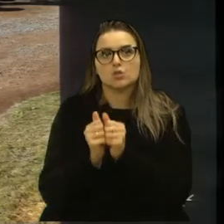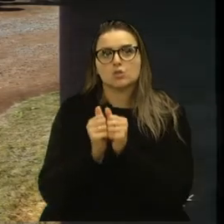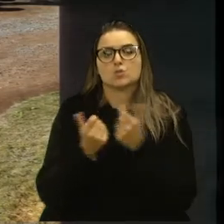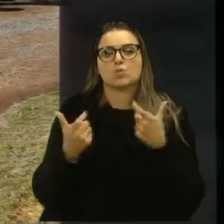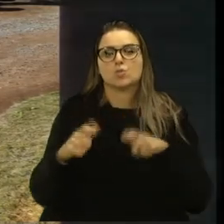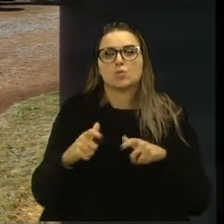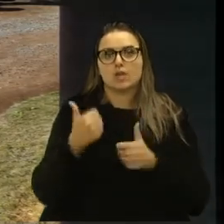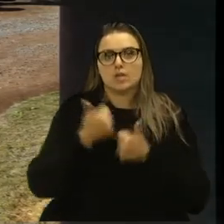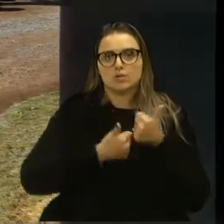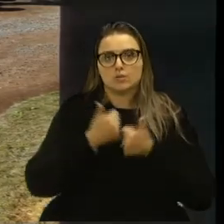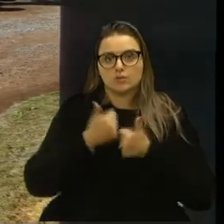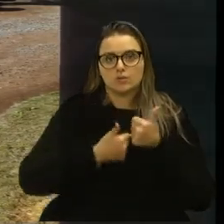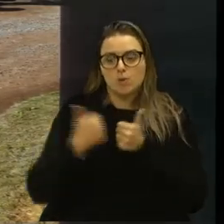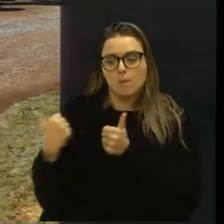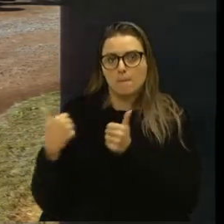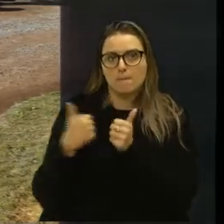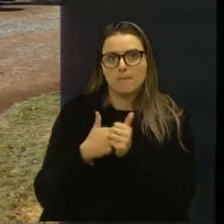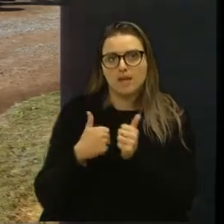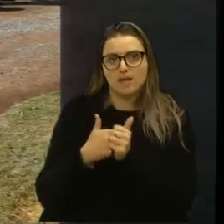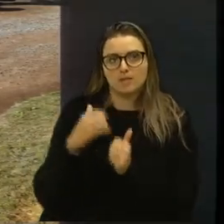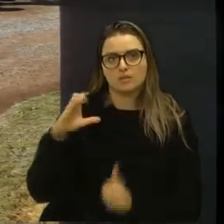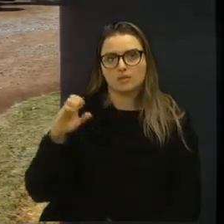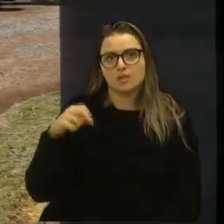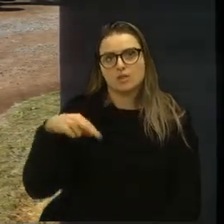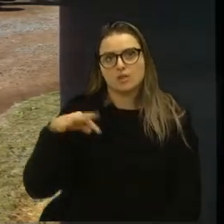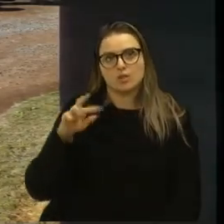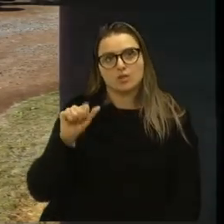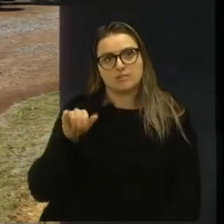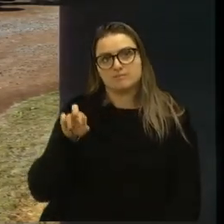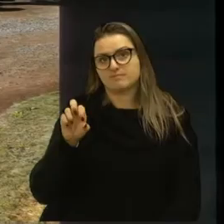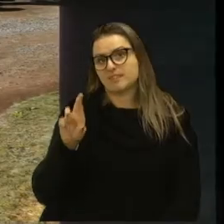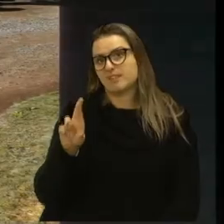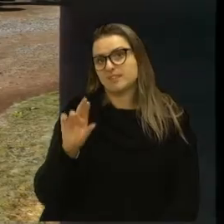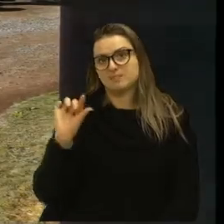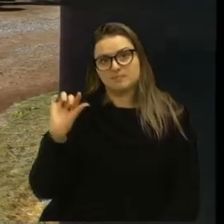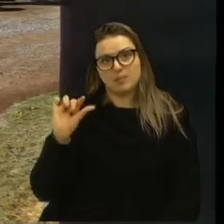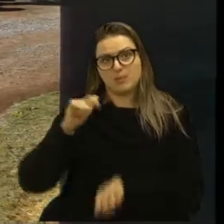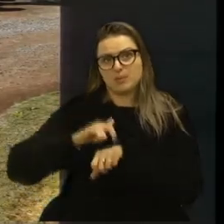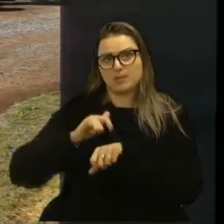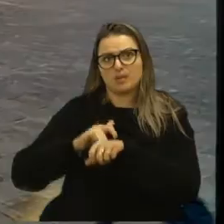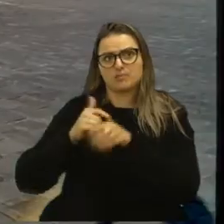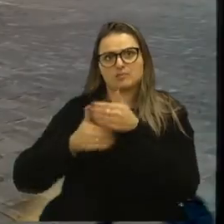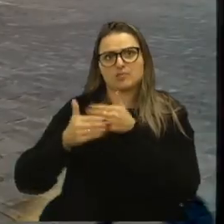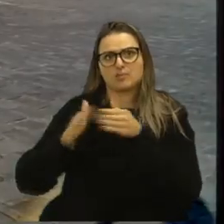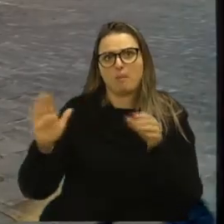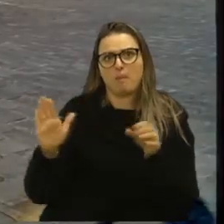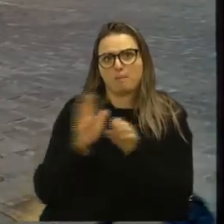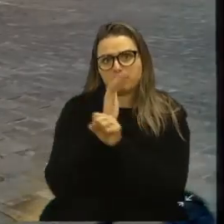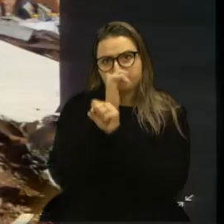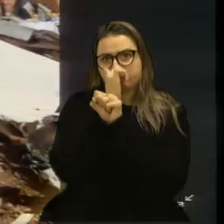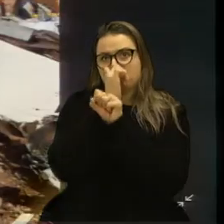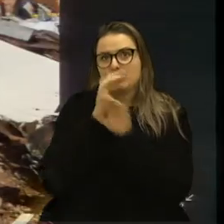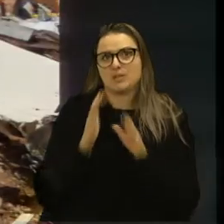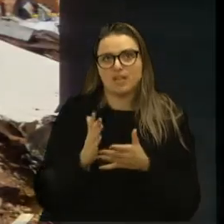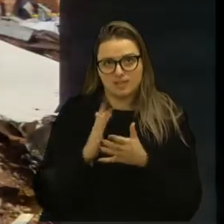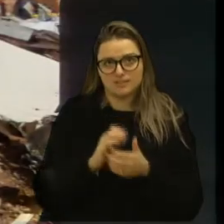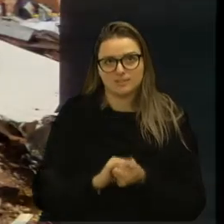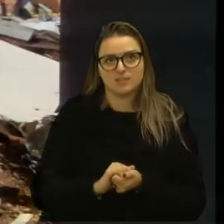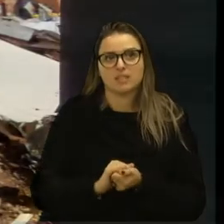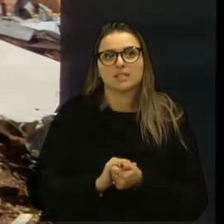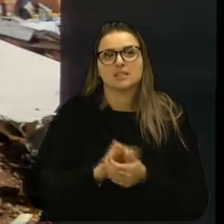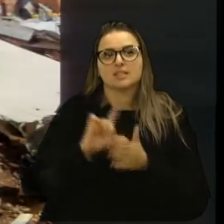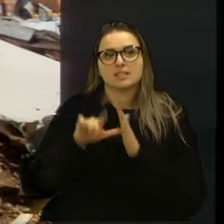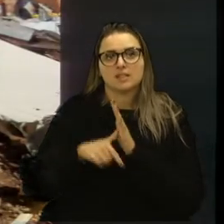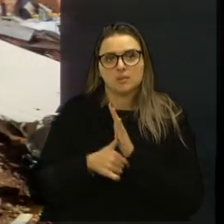futebol ao lado ali, ficou instalado os contêineres e não demorou poucos minutos, já começou a encher os contêineres, onde foi um